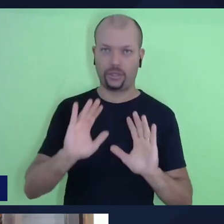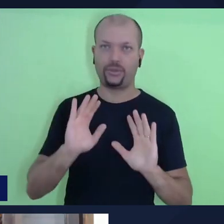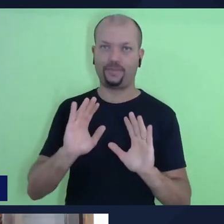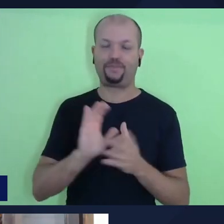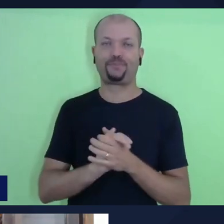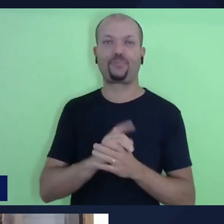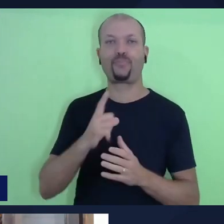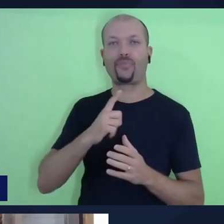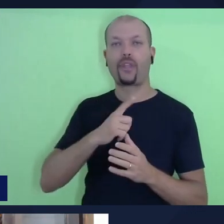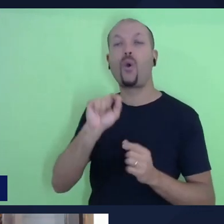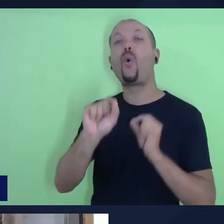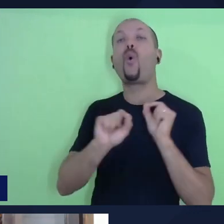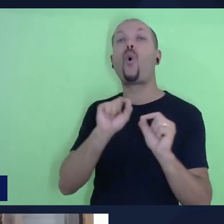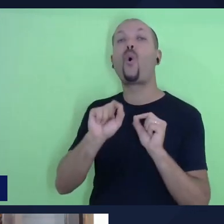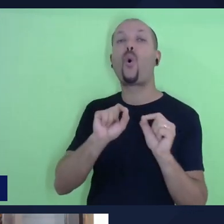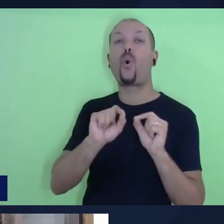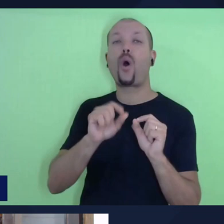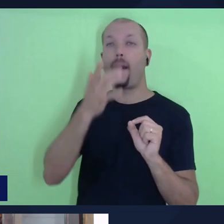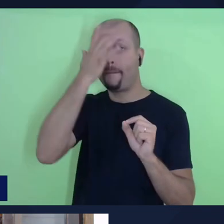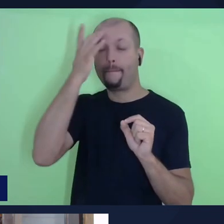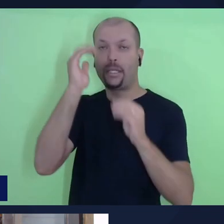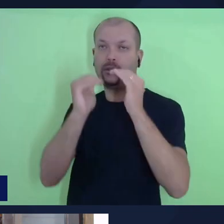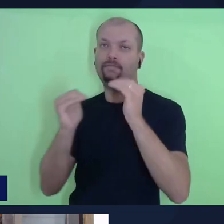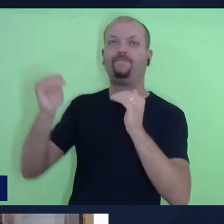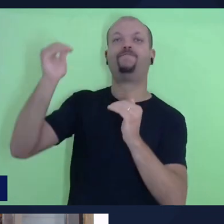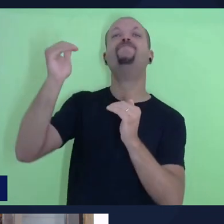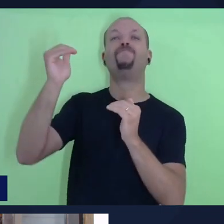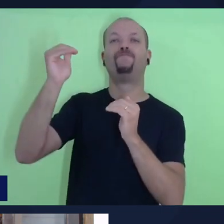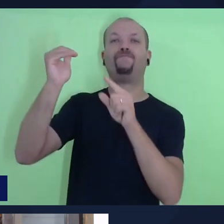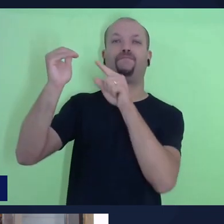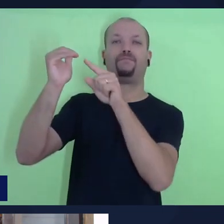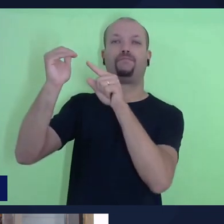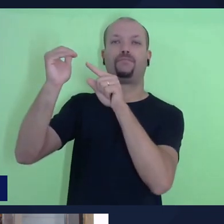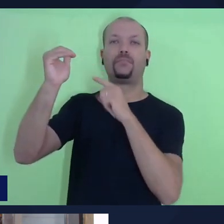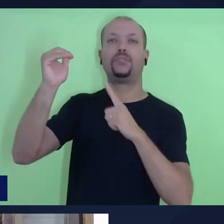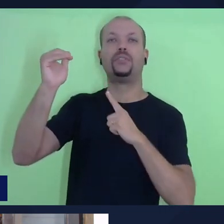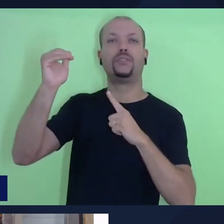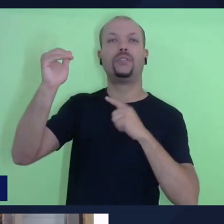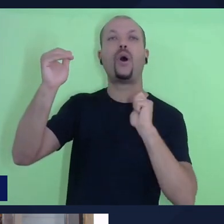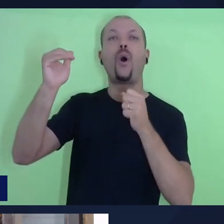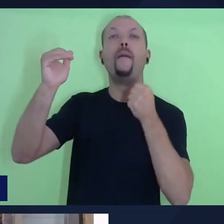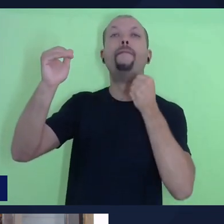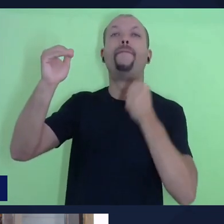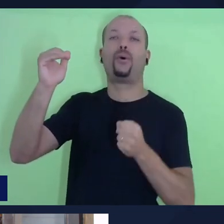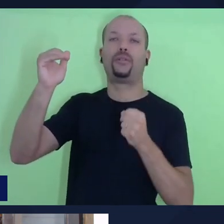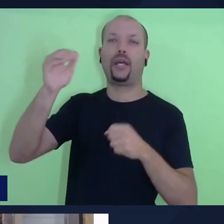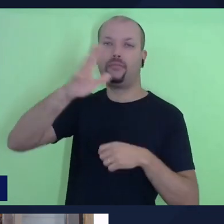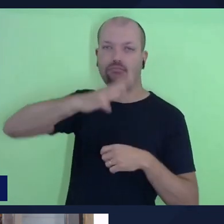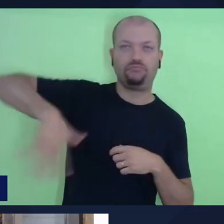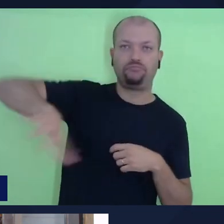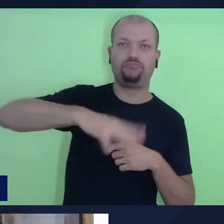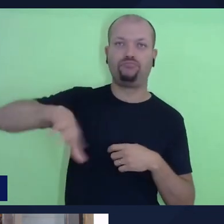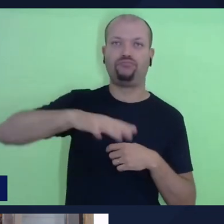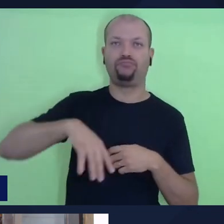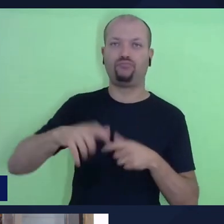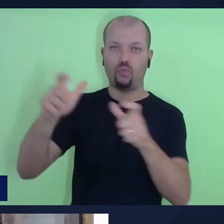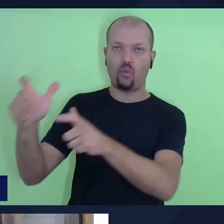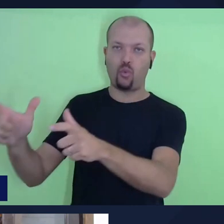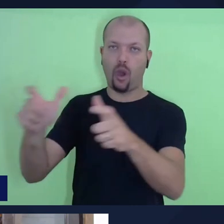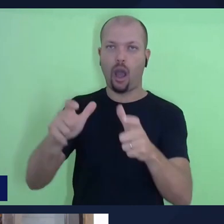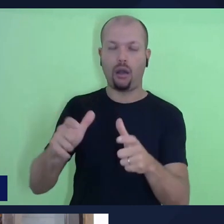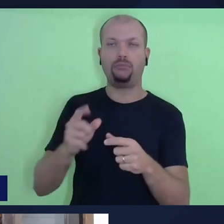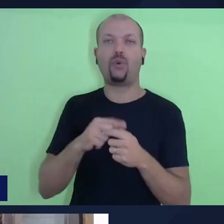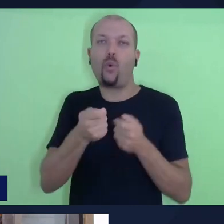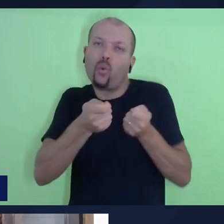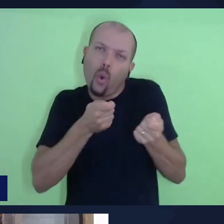geralmente alguns soberanos que detinham a posse de terras ou detinham o controle